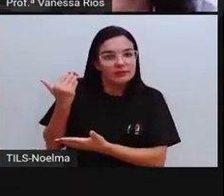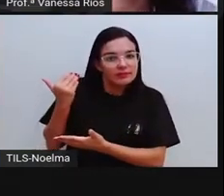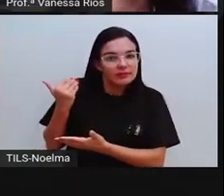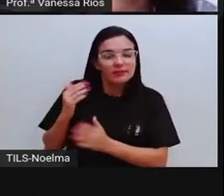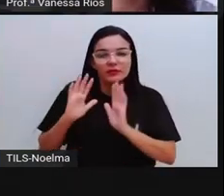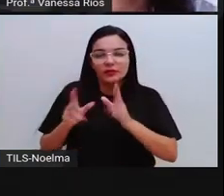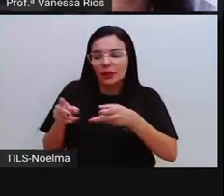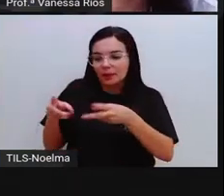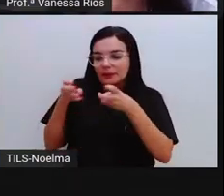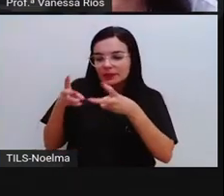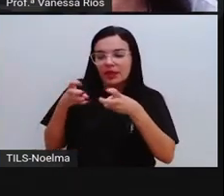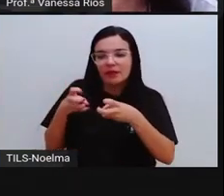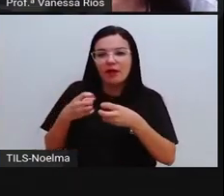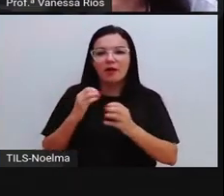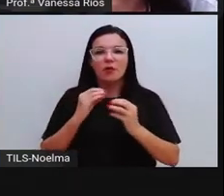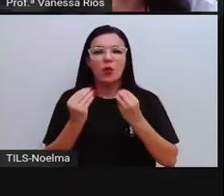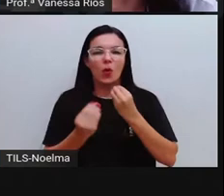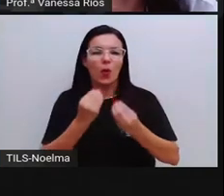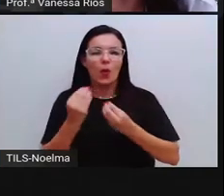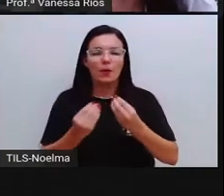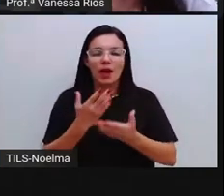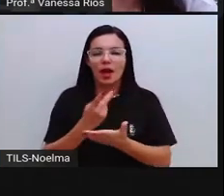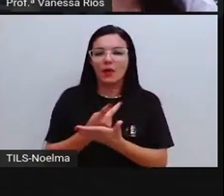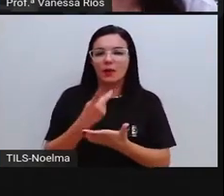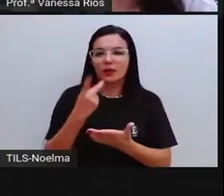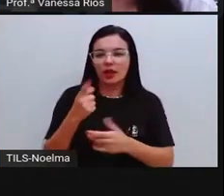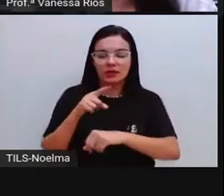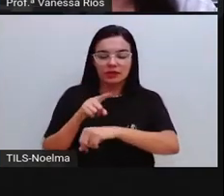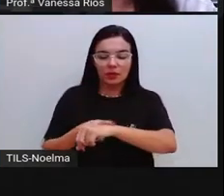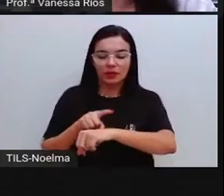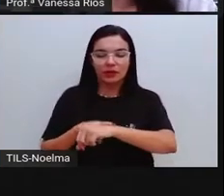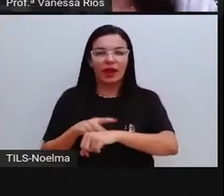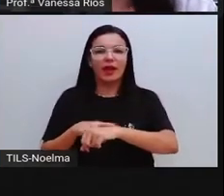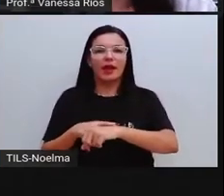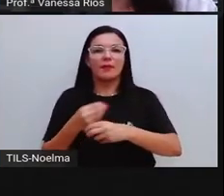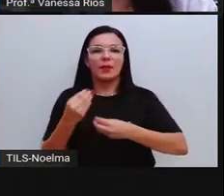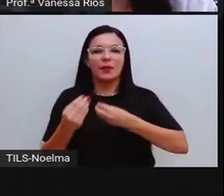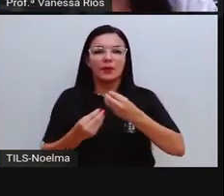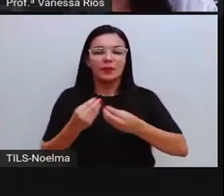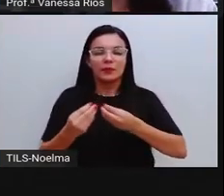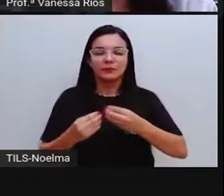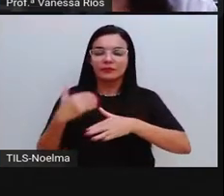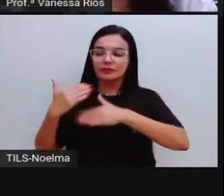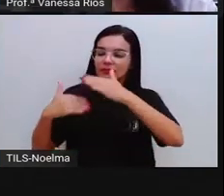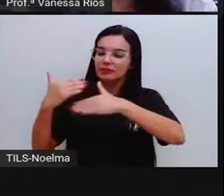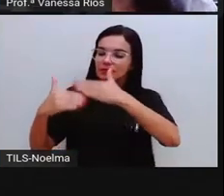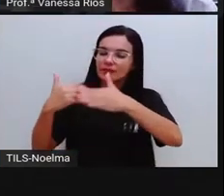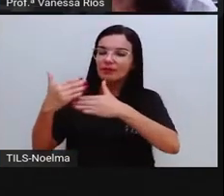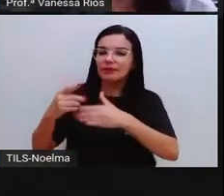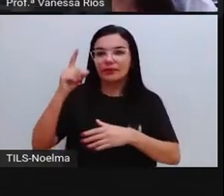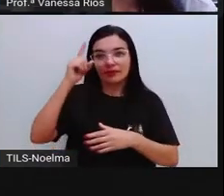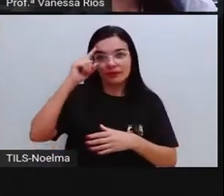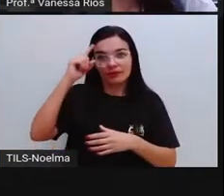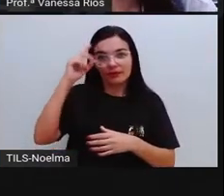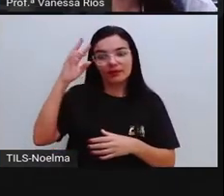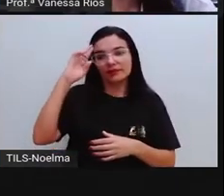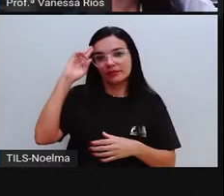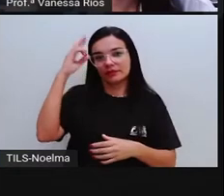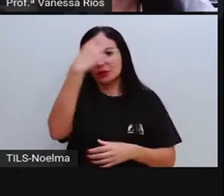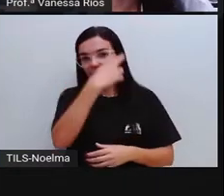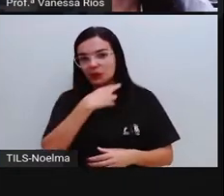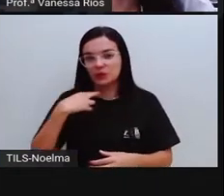observamos aí a passagem do tempo, através das atividades desempenhadas em nossa rotina e